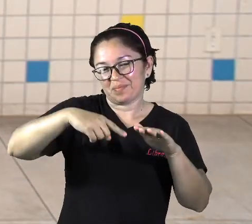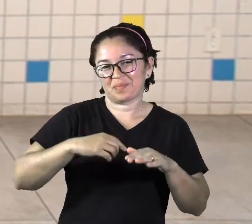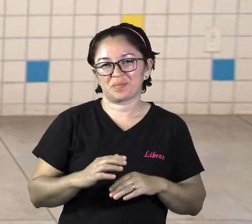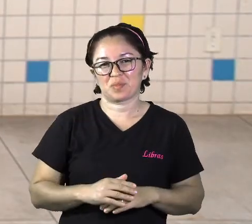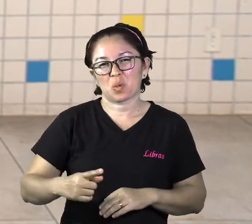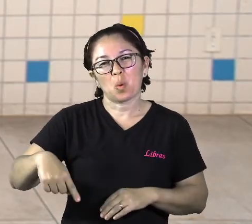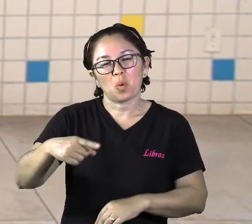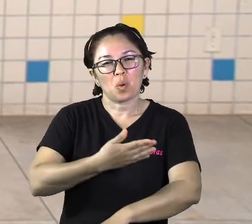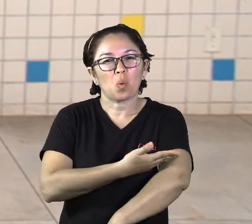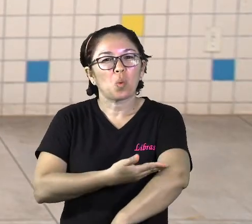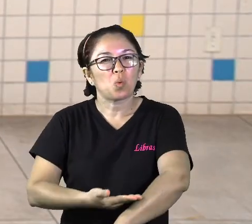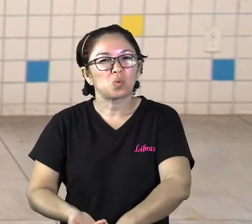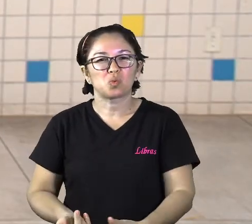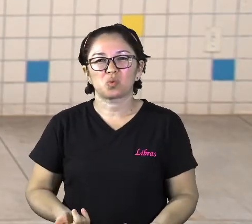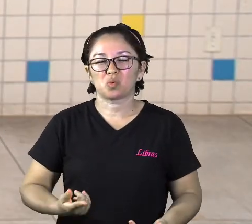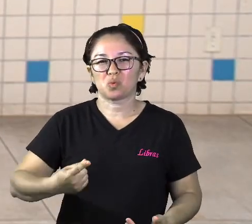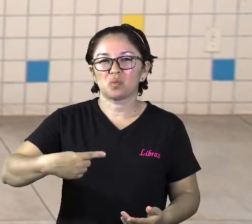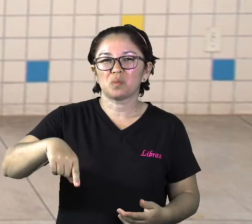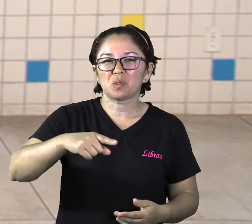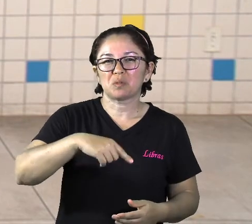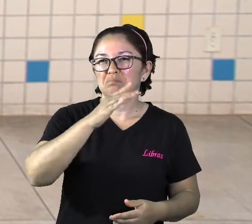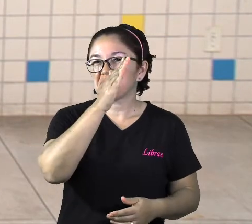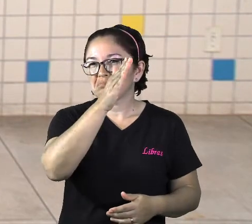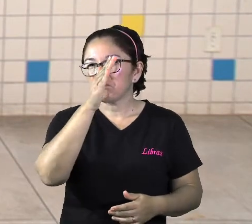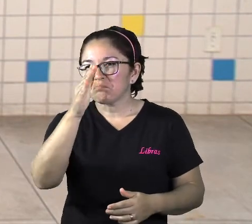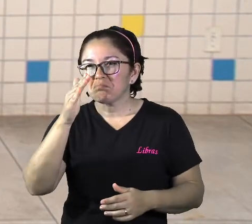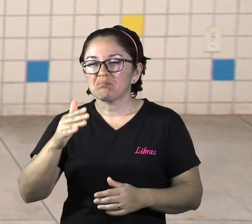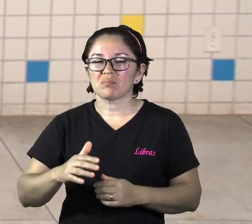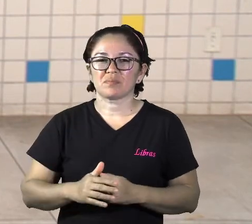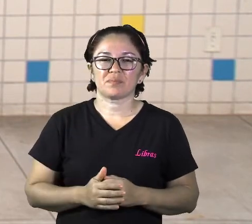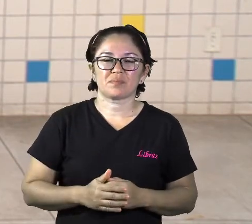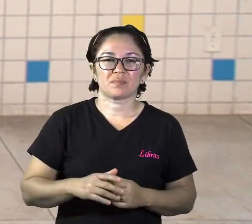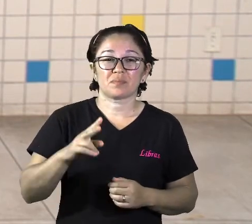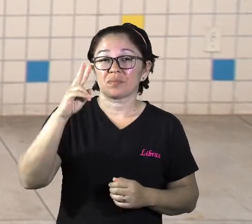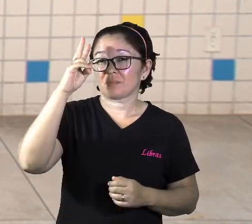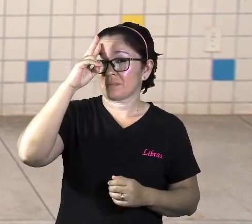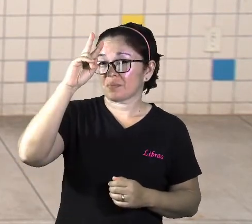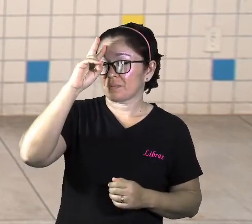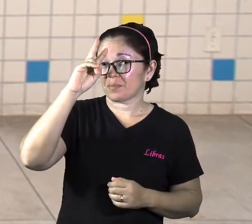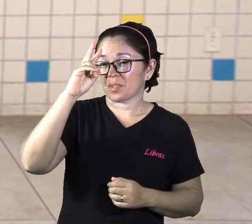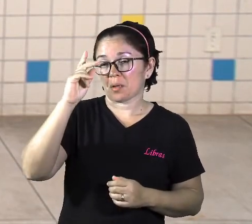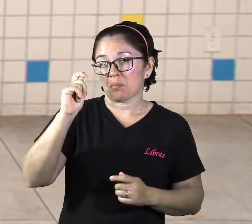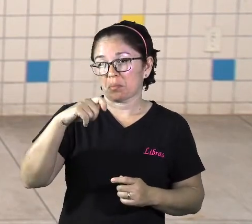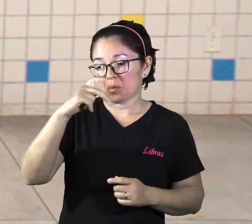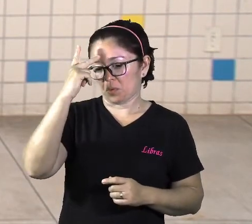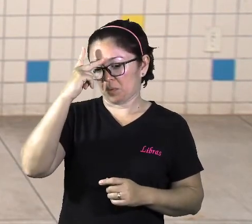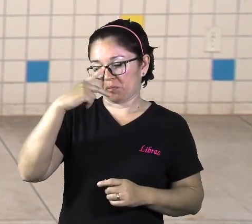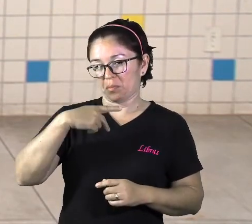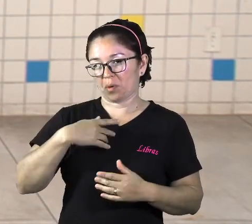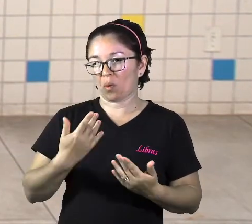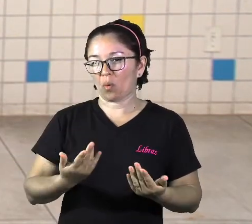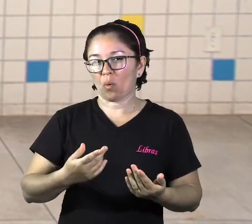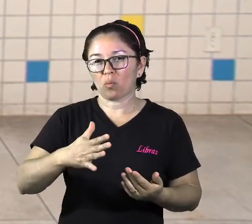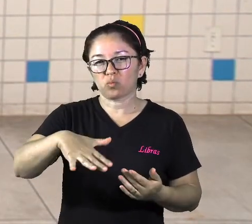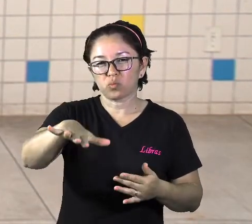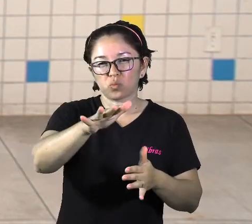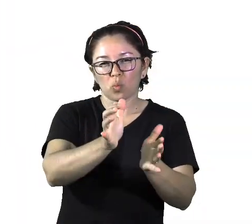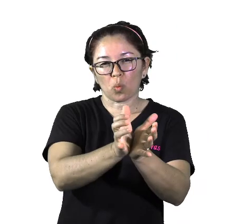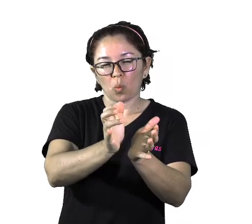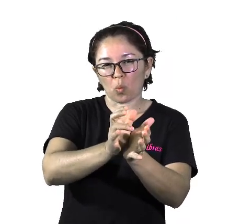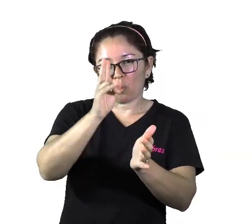atividades, né? E as memórias, meninos, elas podem ser individual, coletiva e social.